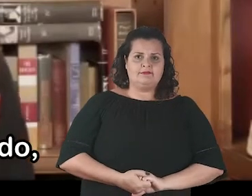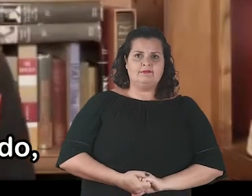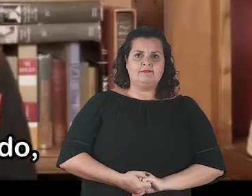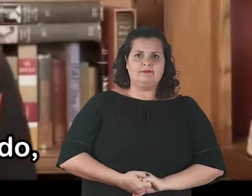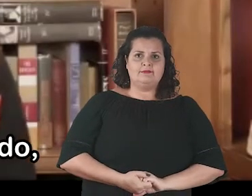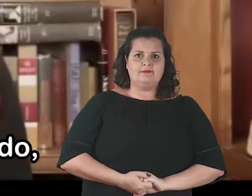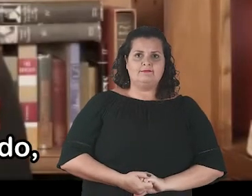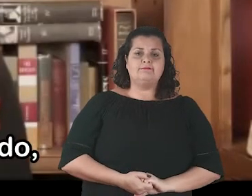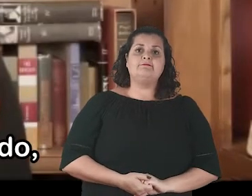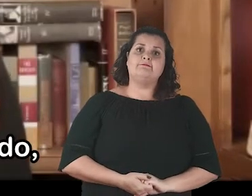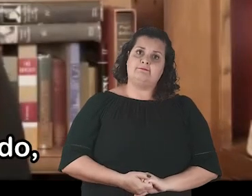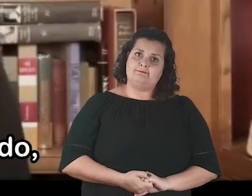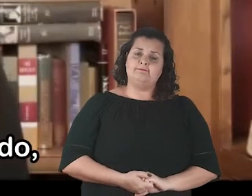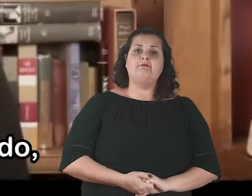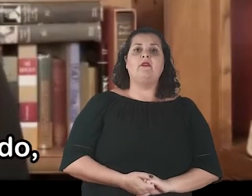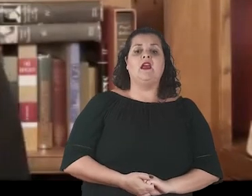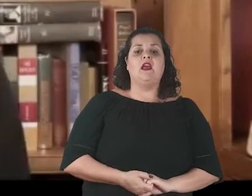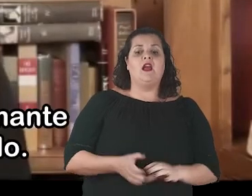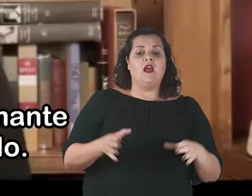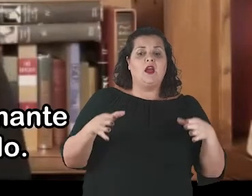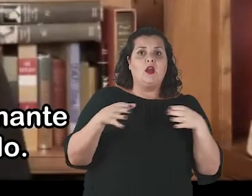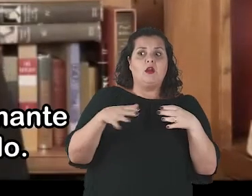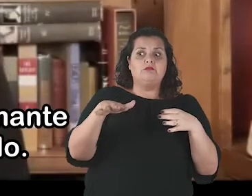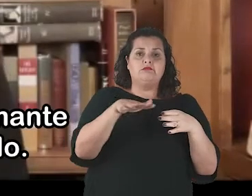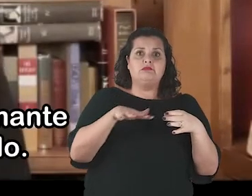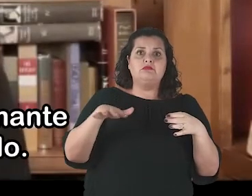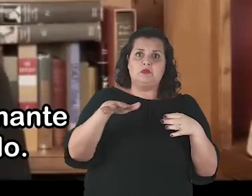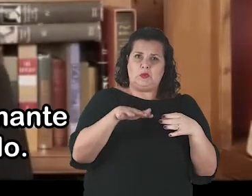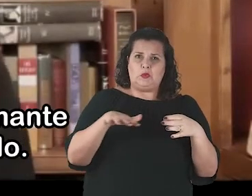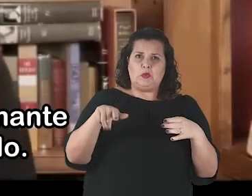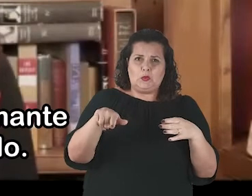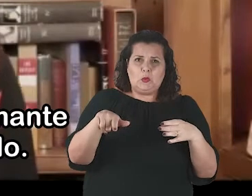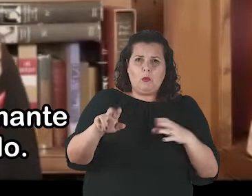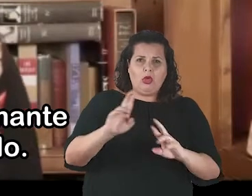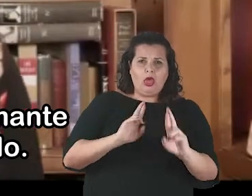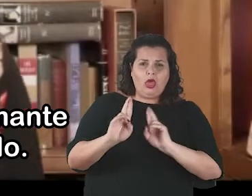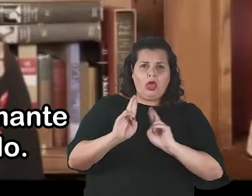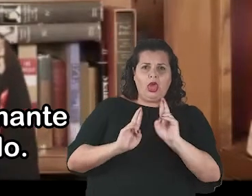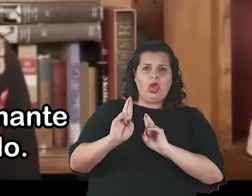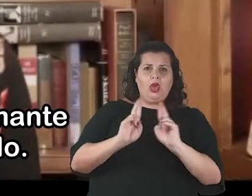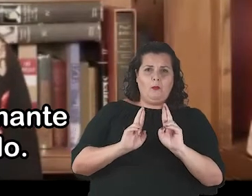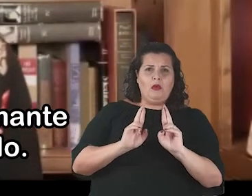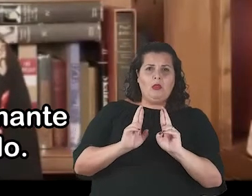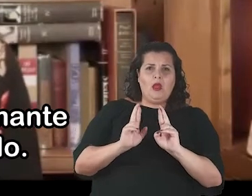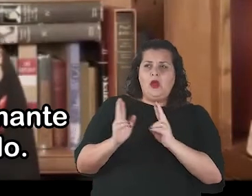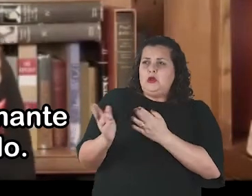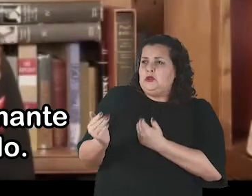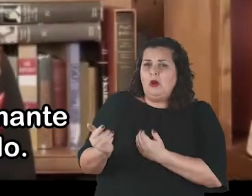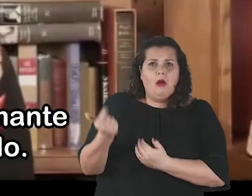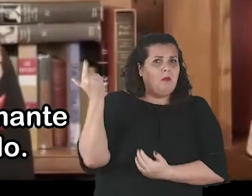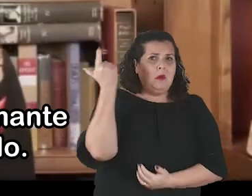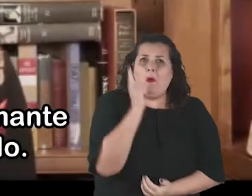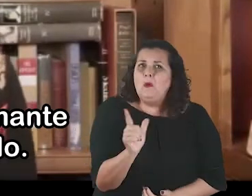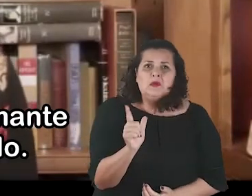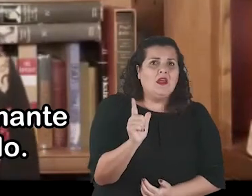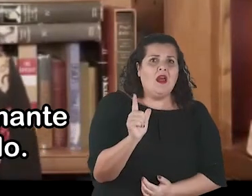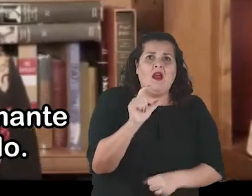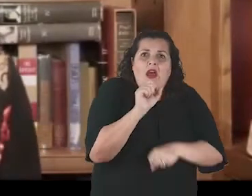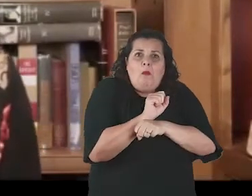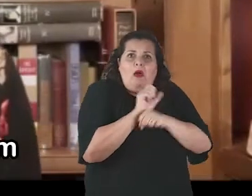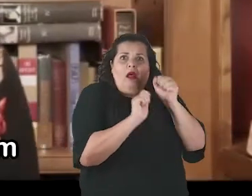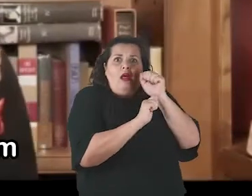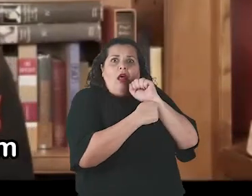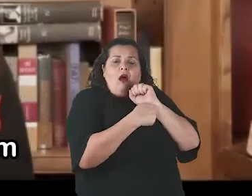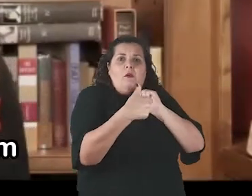lançou um apelo pelo mundo todo, considerado preocupante e alarmante até por quem